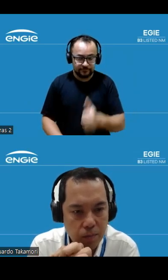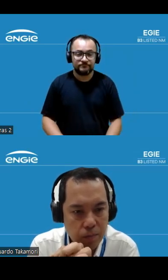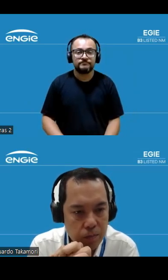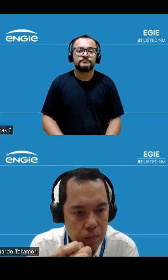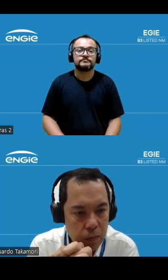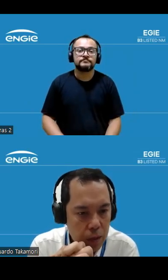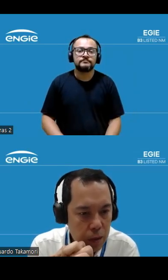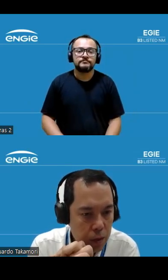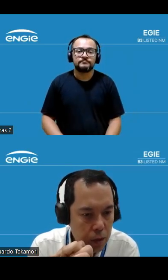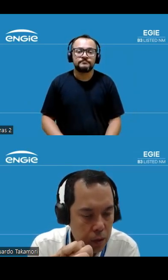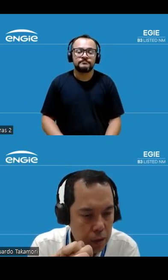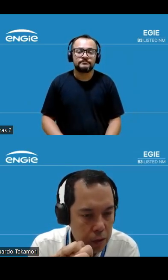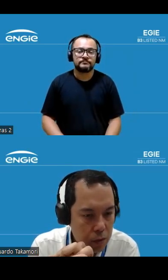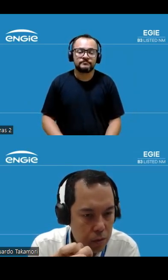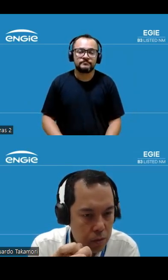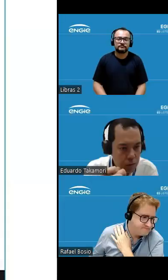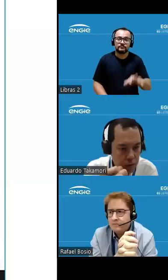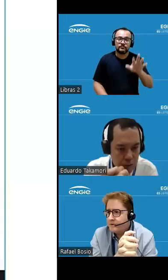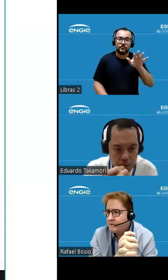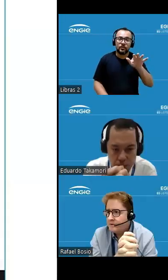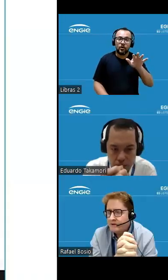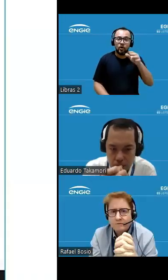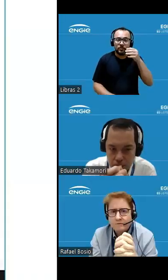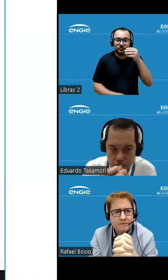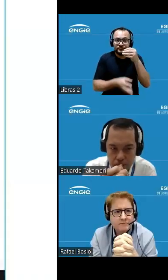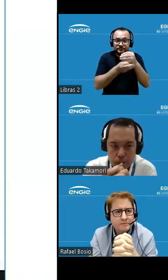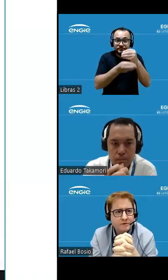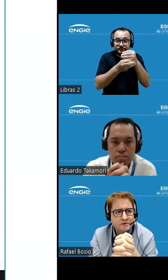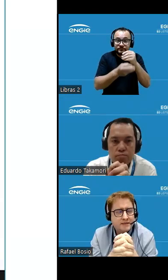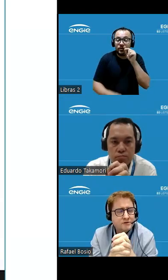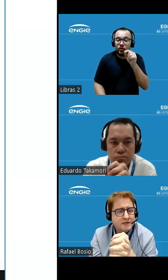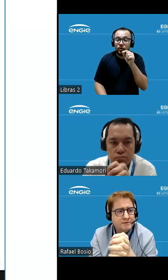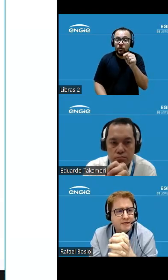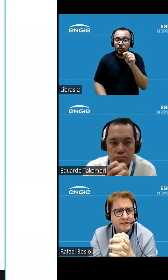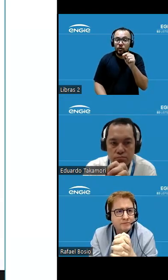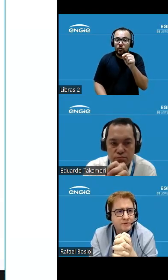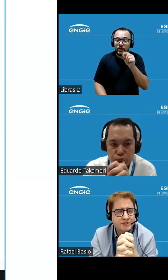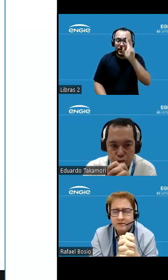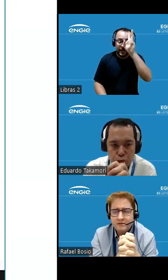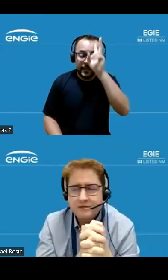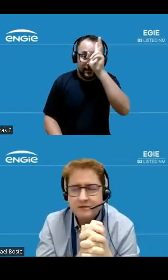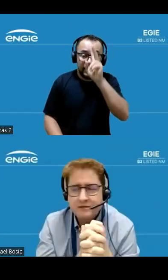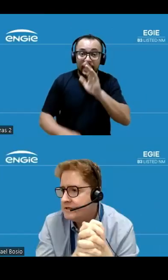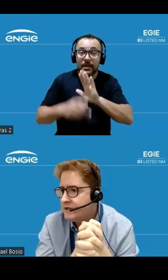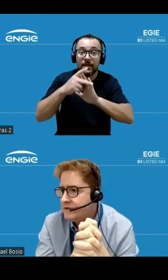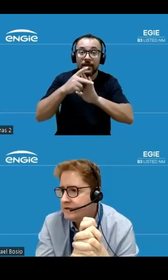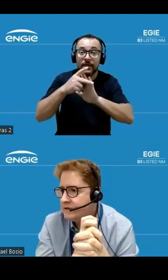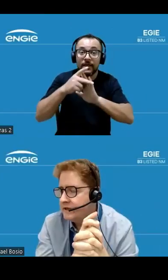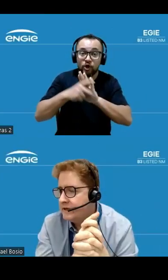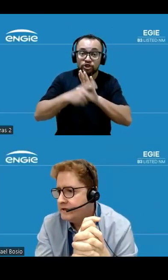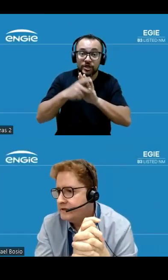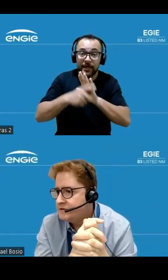aqui só lembrar que é um projeto que tem